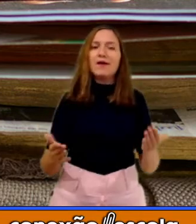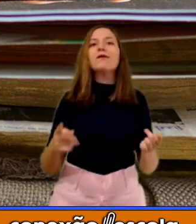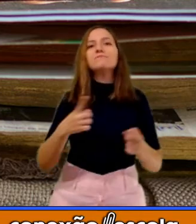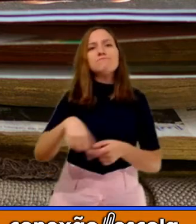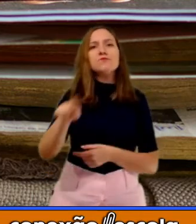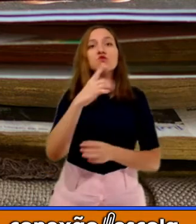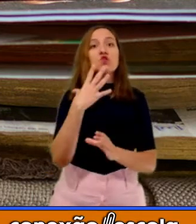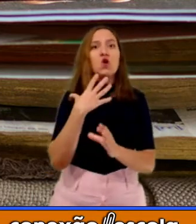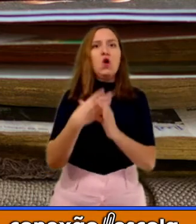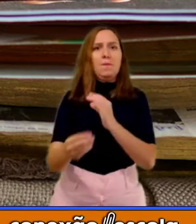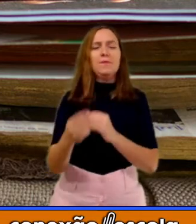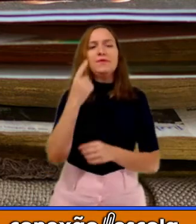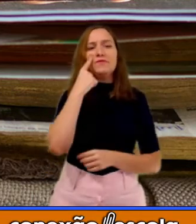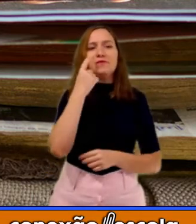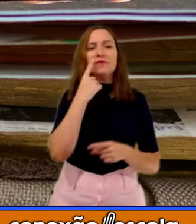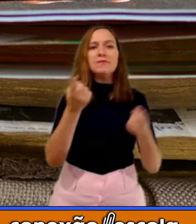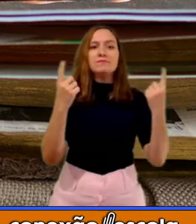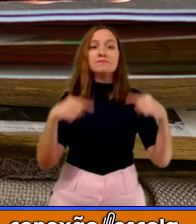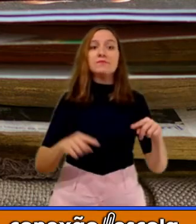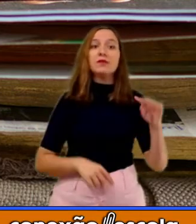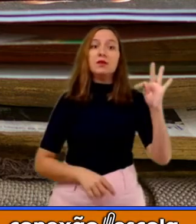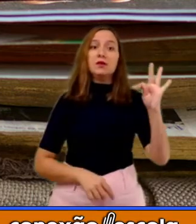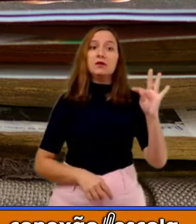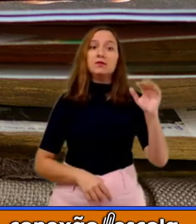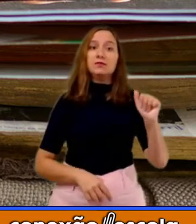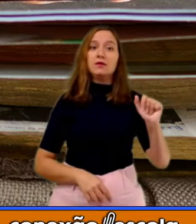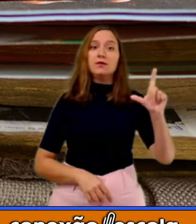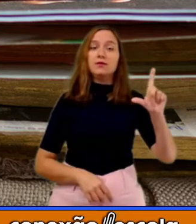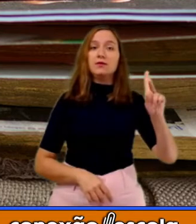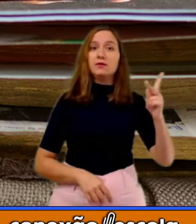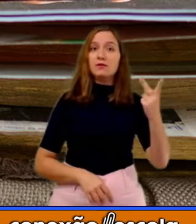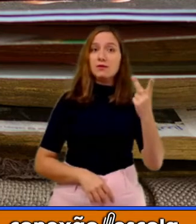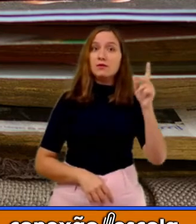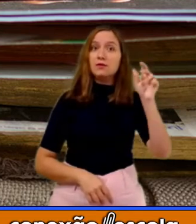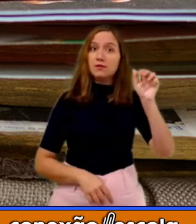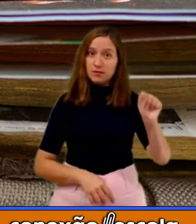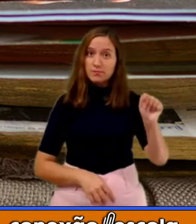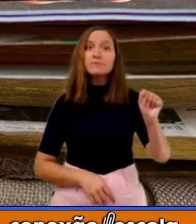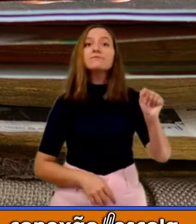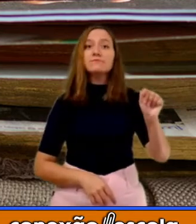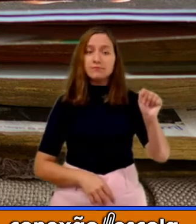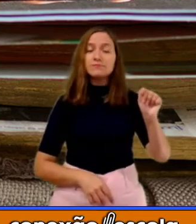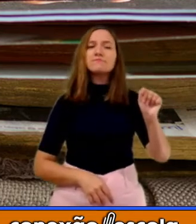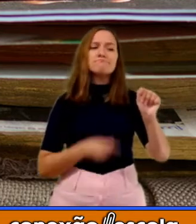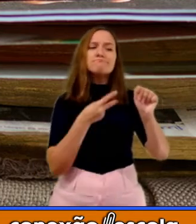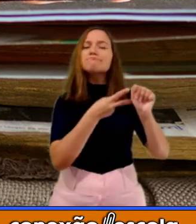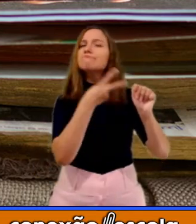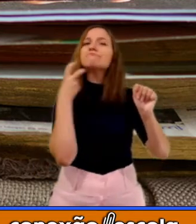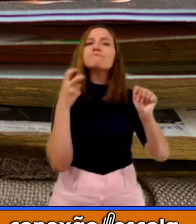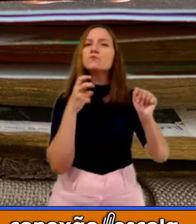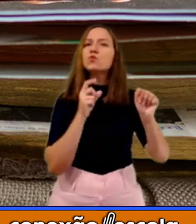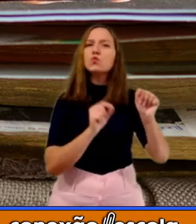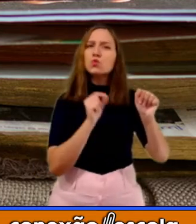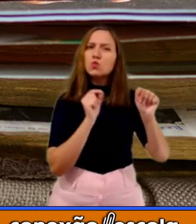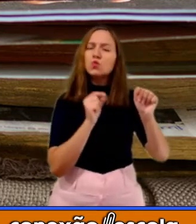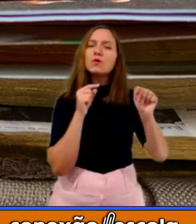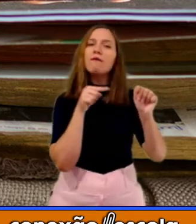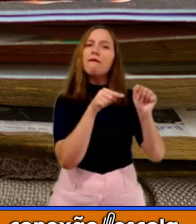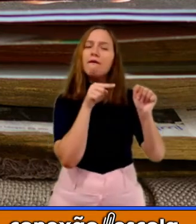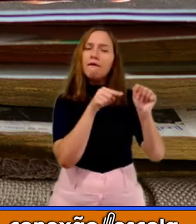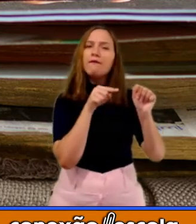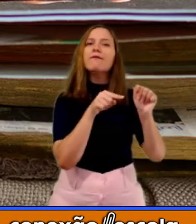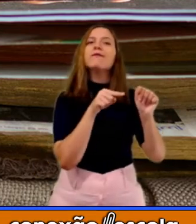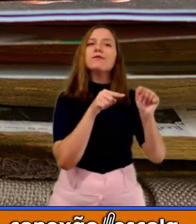comigo. Talha. Quando vocês falam talha, vocês observem que vocês